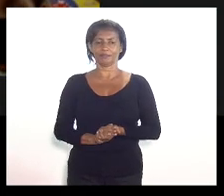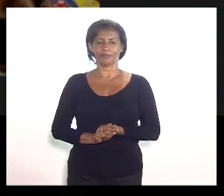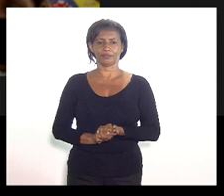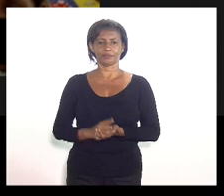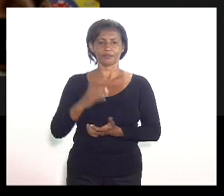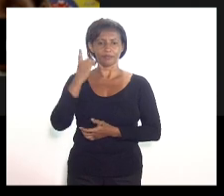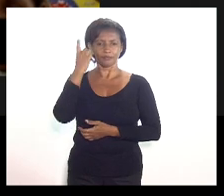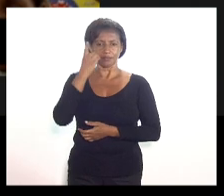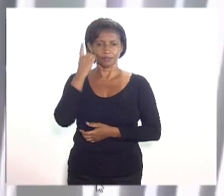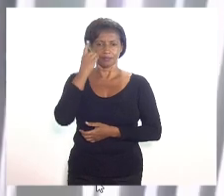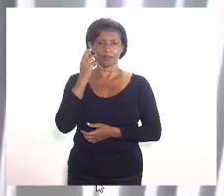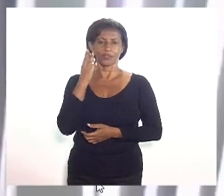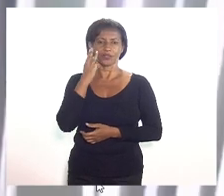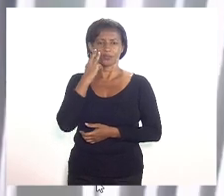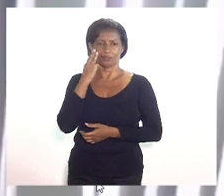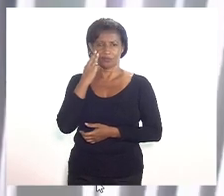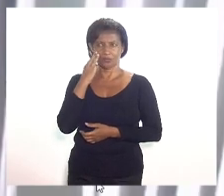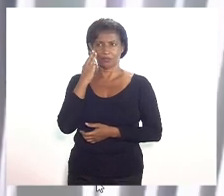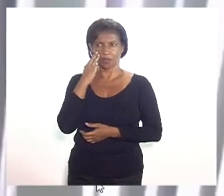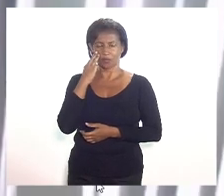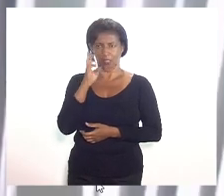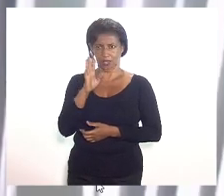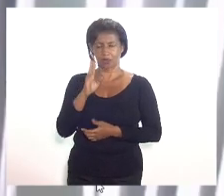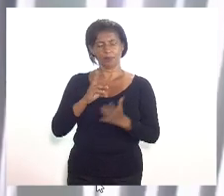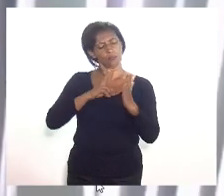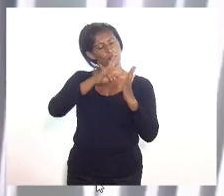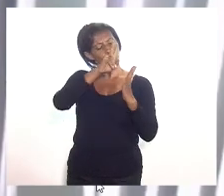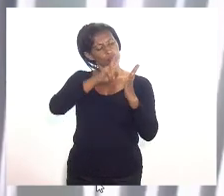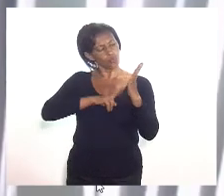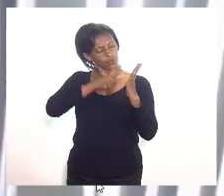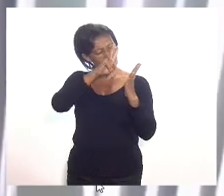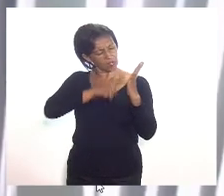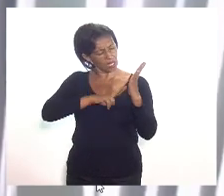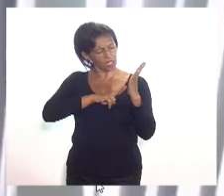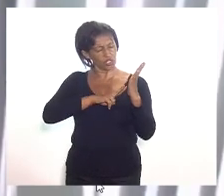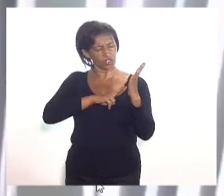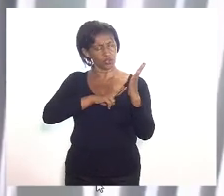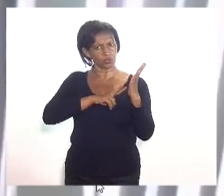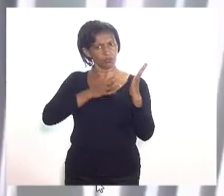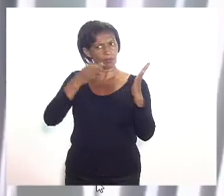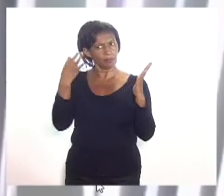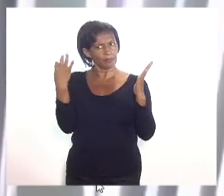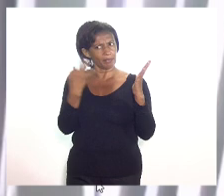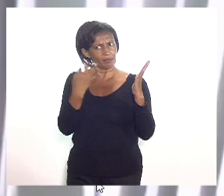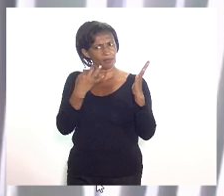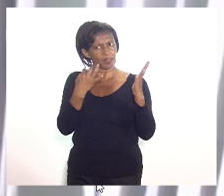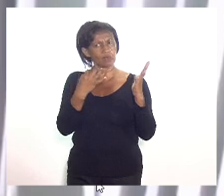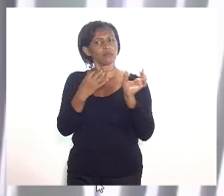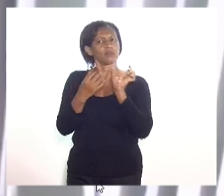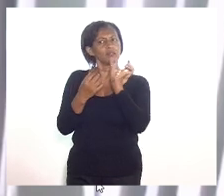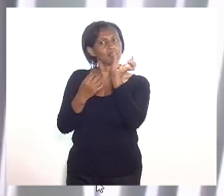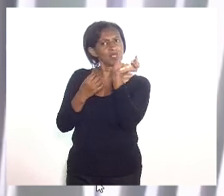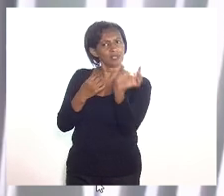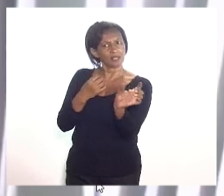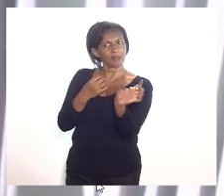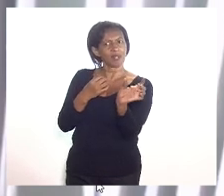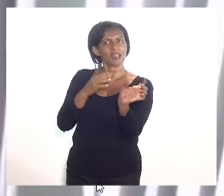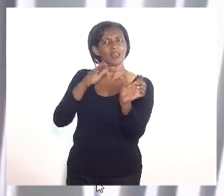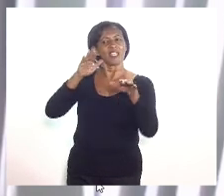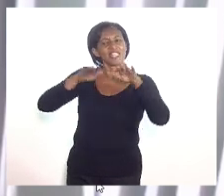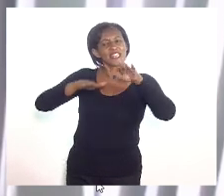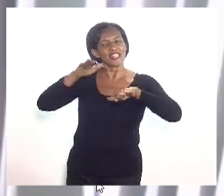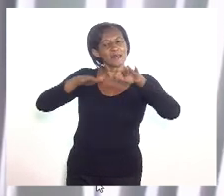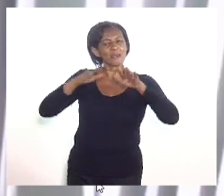Não, exatamente sobre isso. Aí, para o texto ficar redondo, tem que manter o adverbe independentemente. Independentemente de